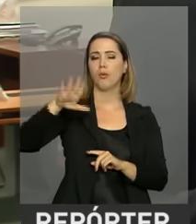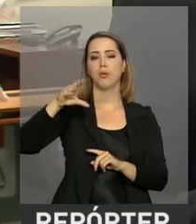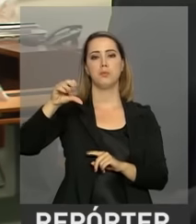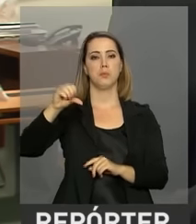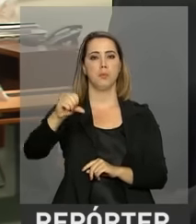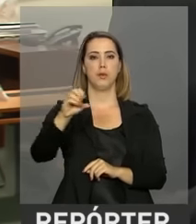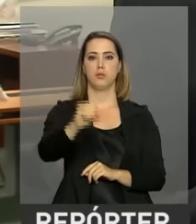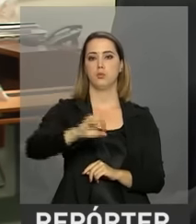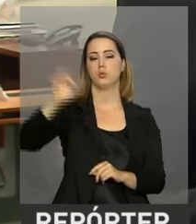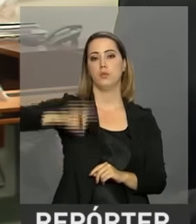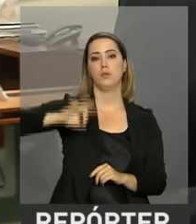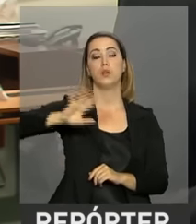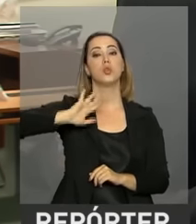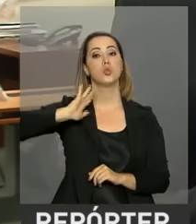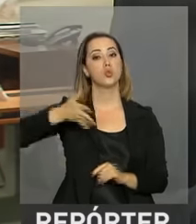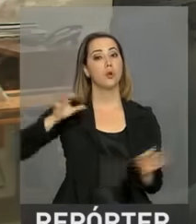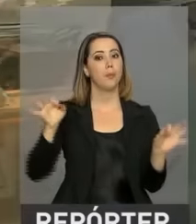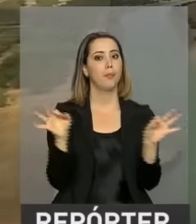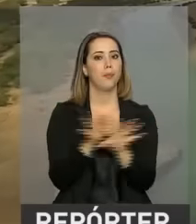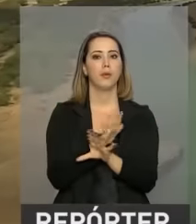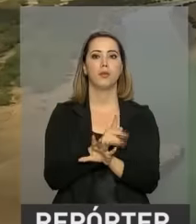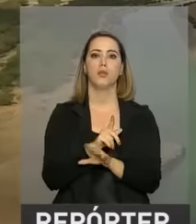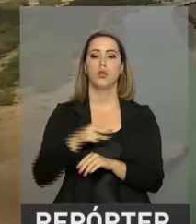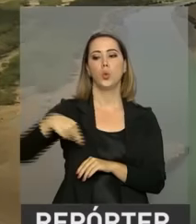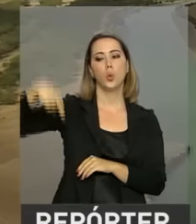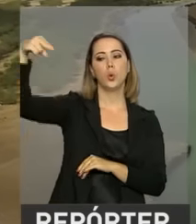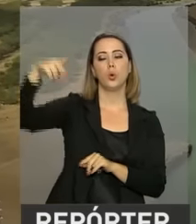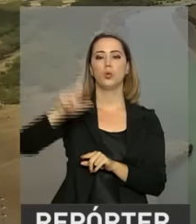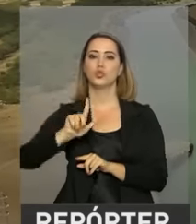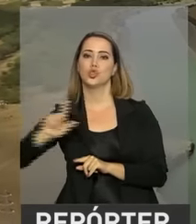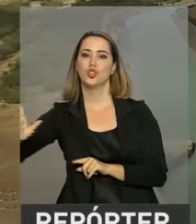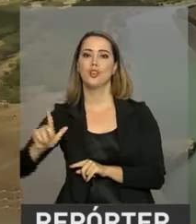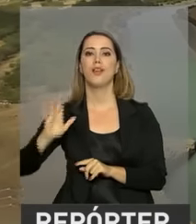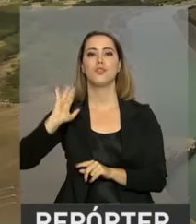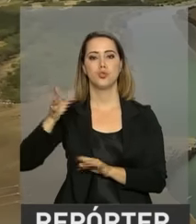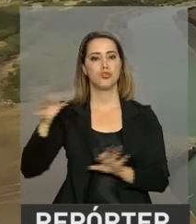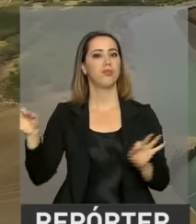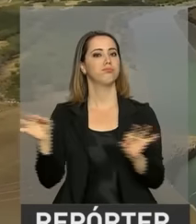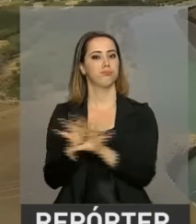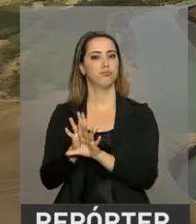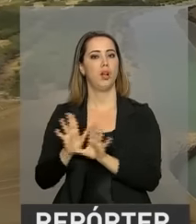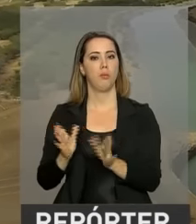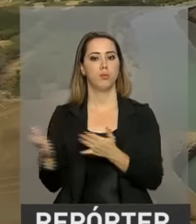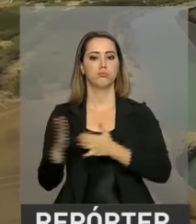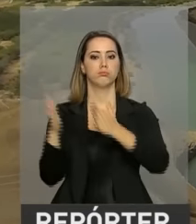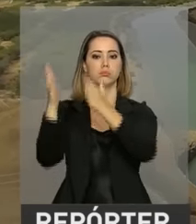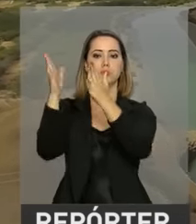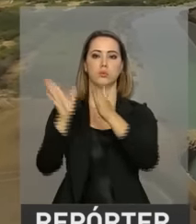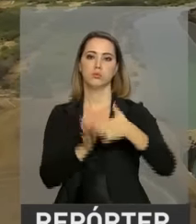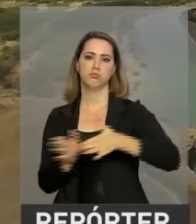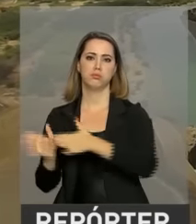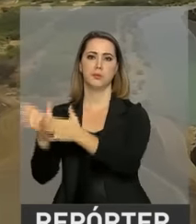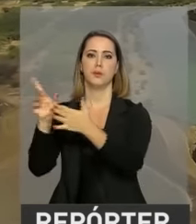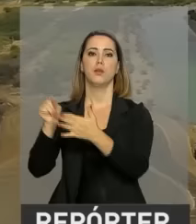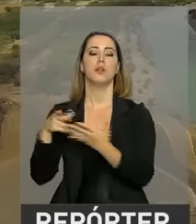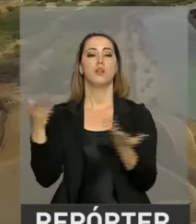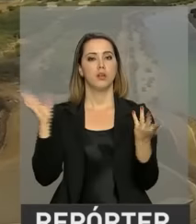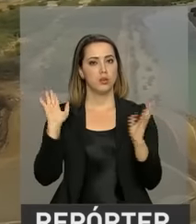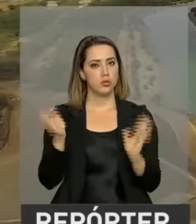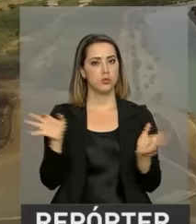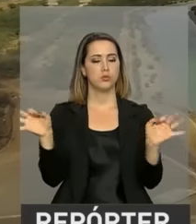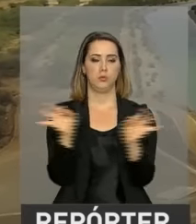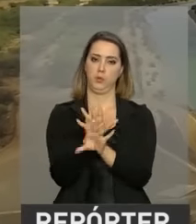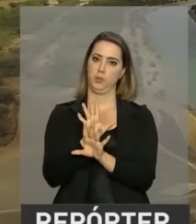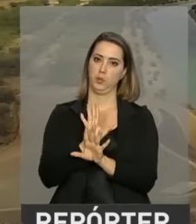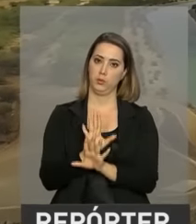eixo leste estão com as obras concluídas. Hélder Barbalho disse que até dezembro deste ano, a obra de passagem de água vai